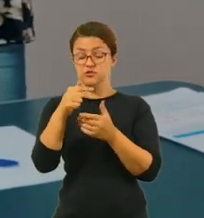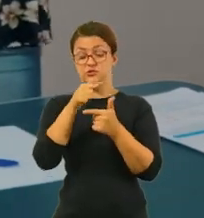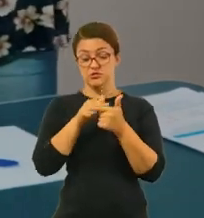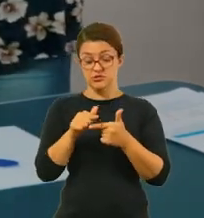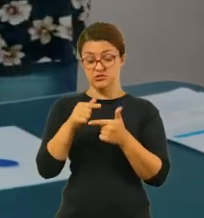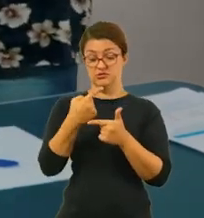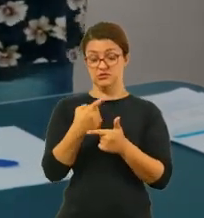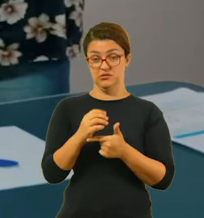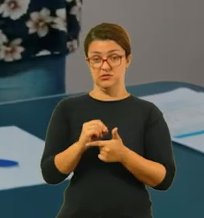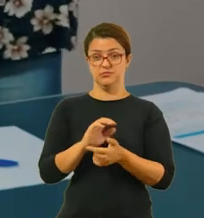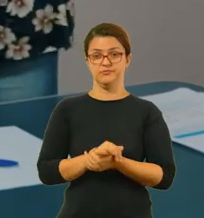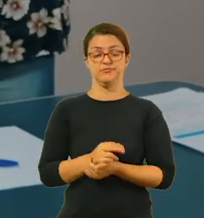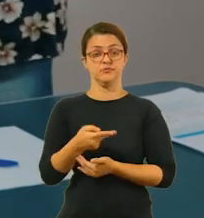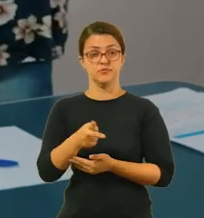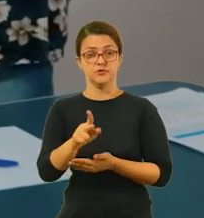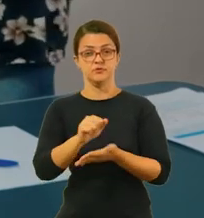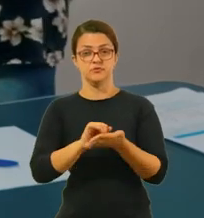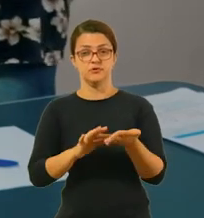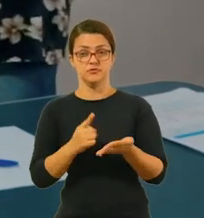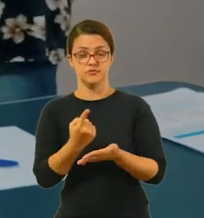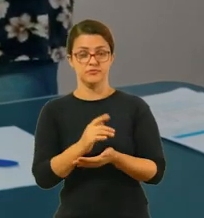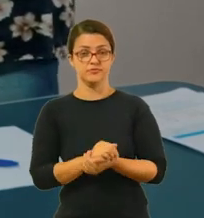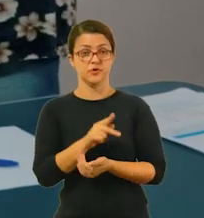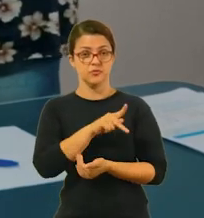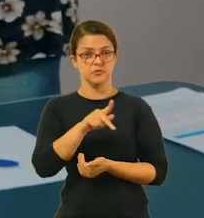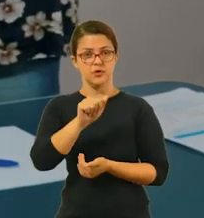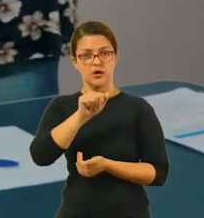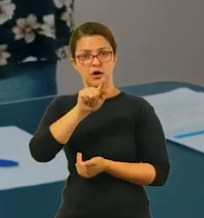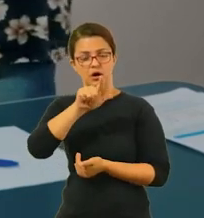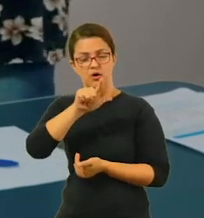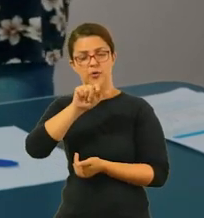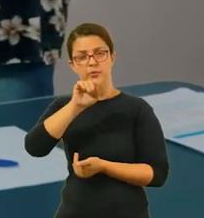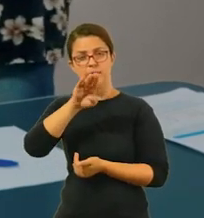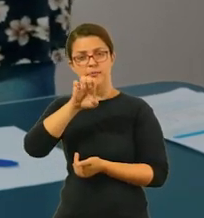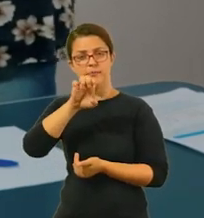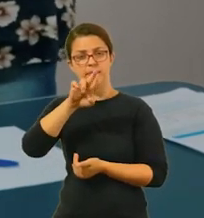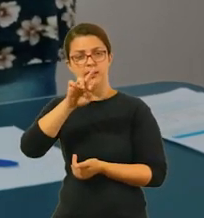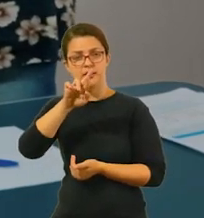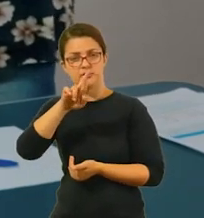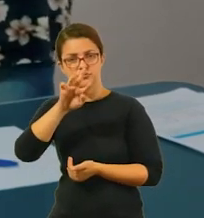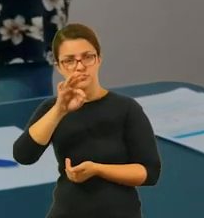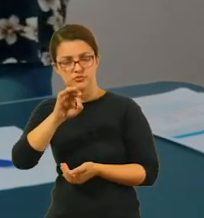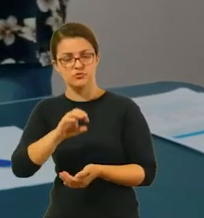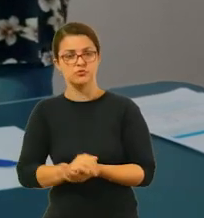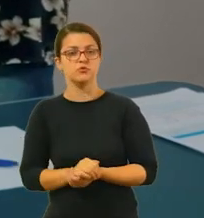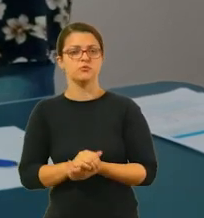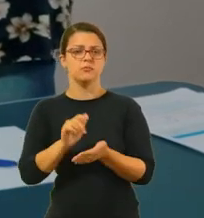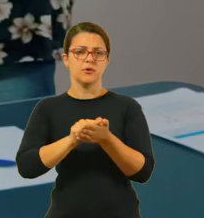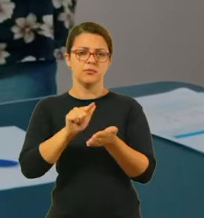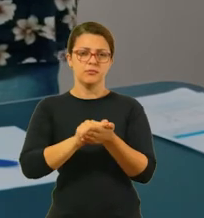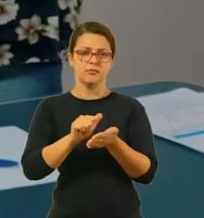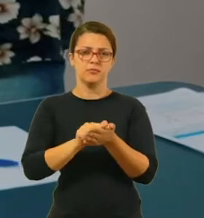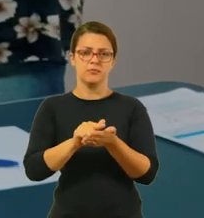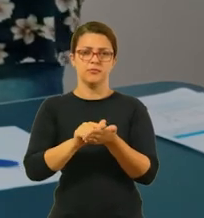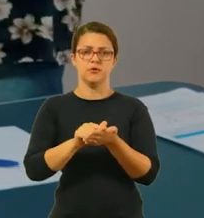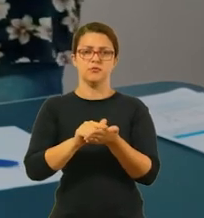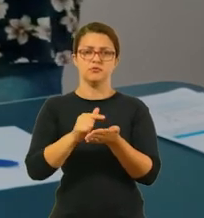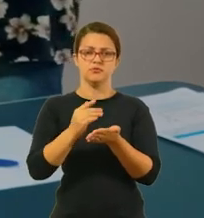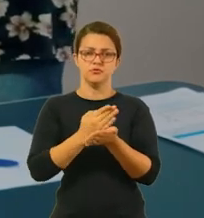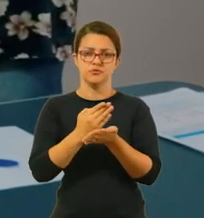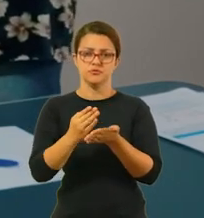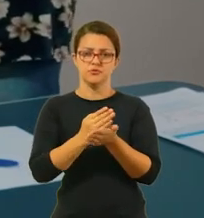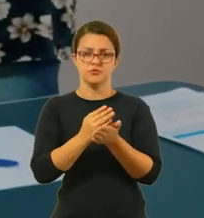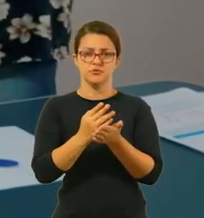Continuando na atividade 1, exercício 2, o professor Alberto quer dividir 84 folhas de papel sulfite para 6 equipes de